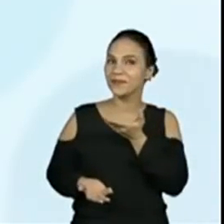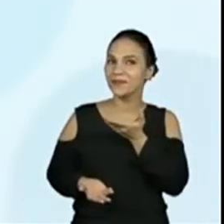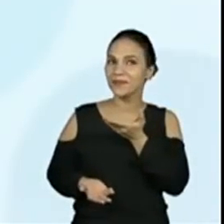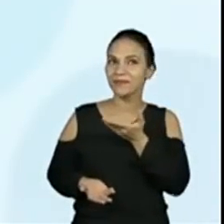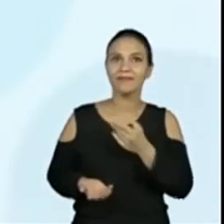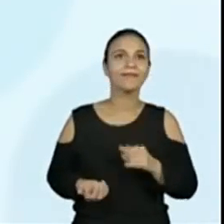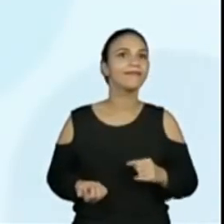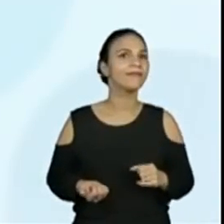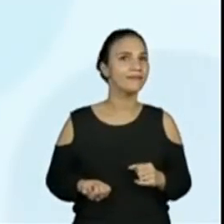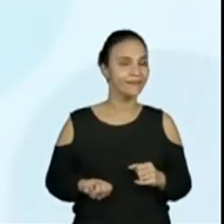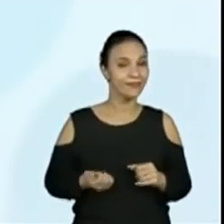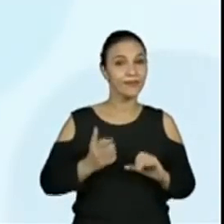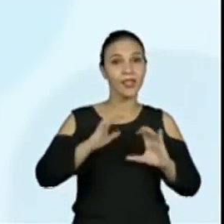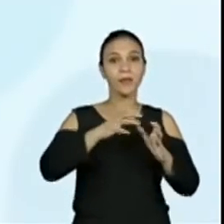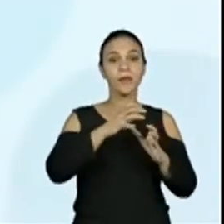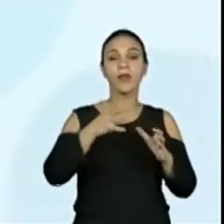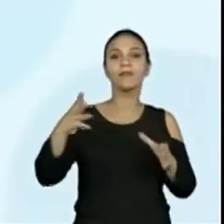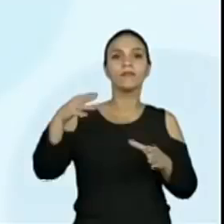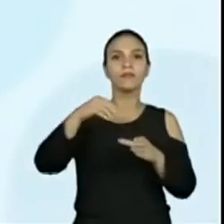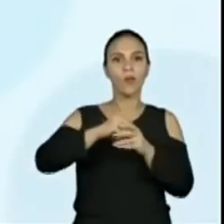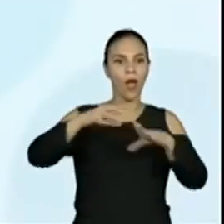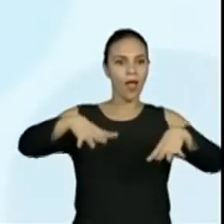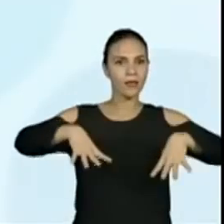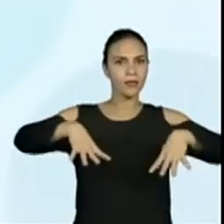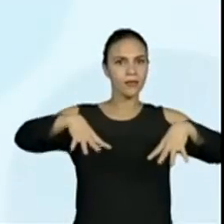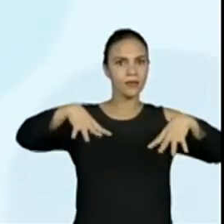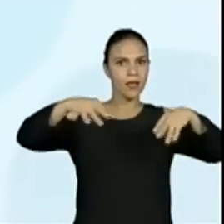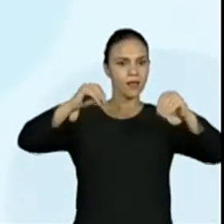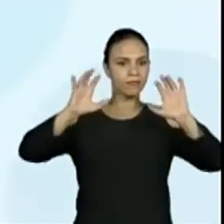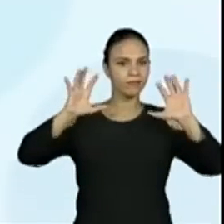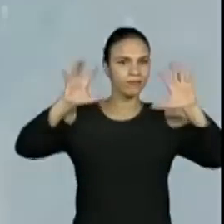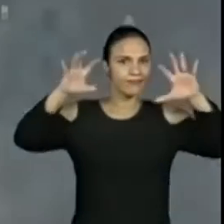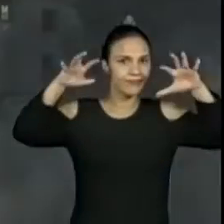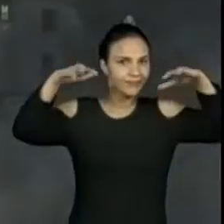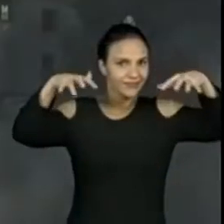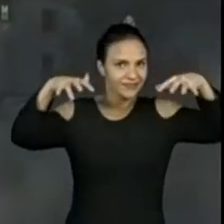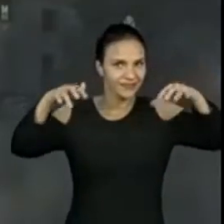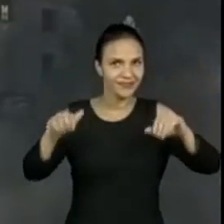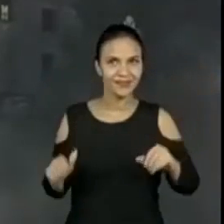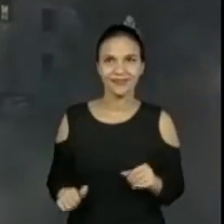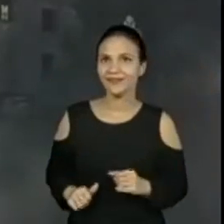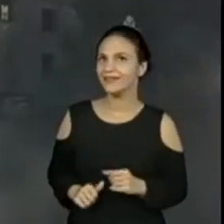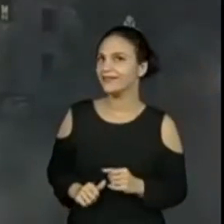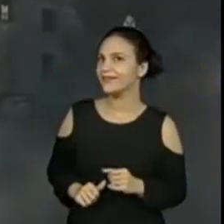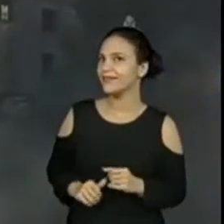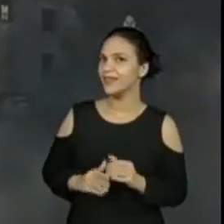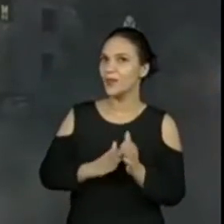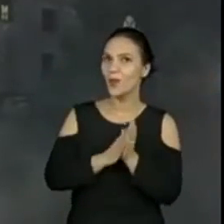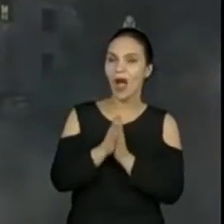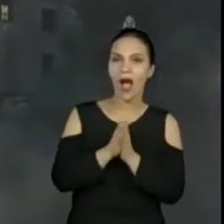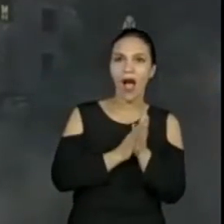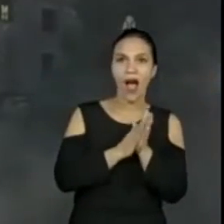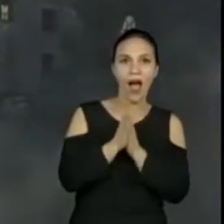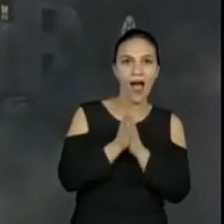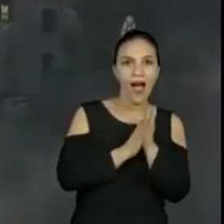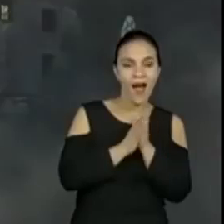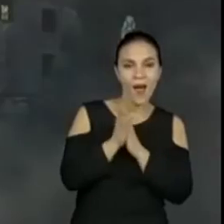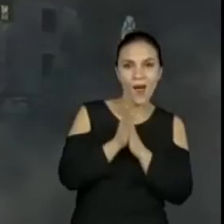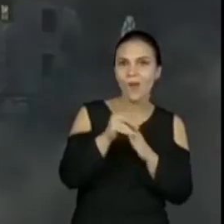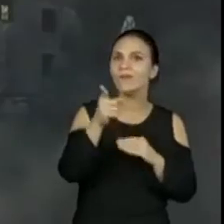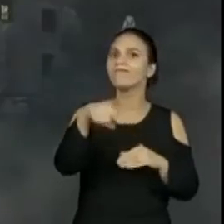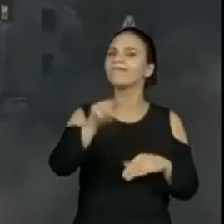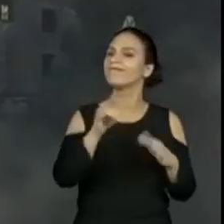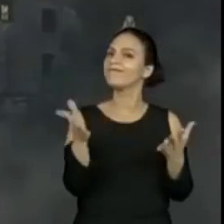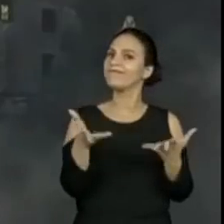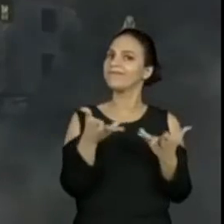Essa bola caiu em um castelo mal-assombrado. Uau! Vocês arrasaram!